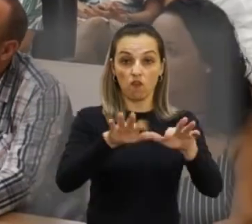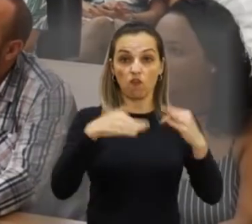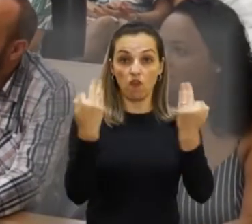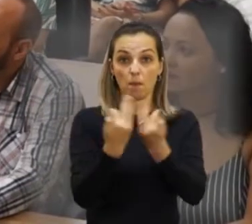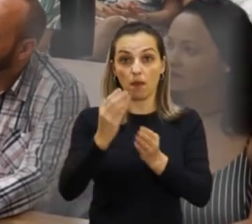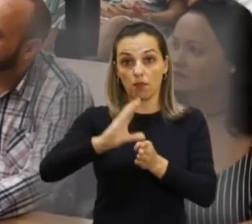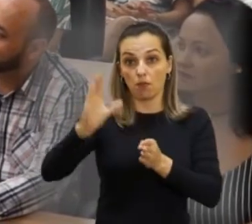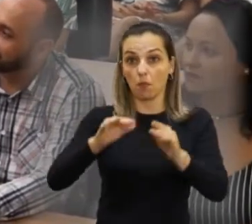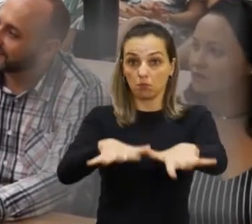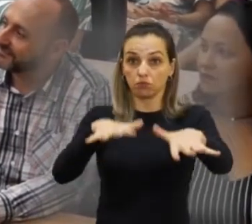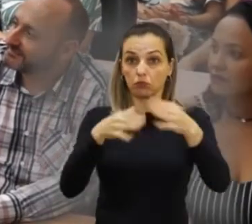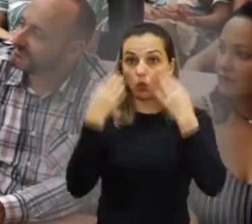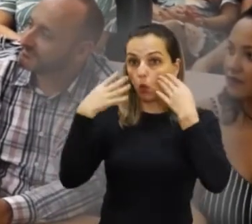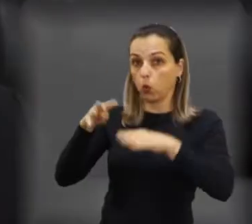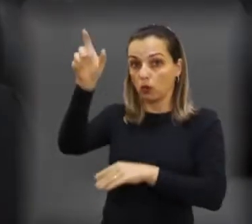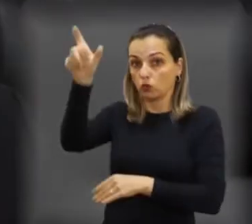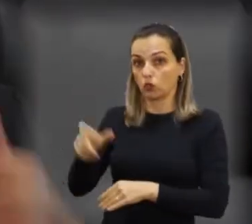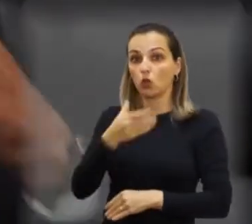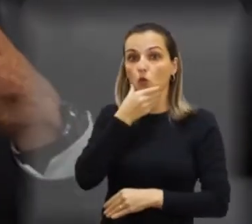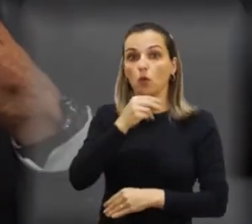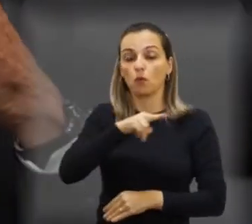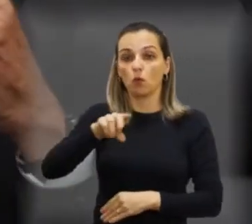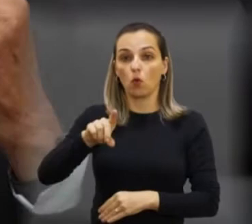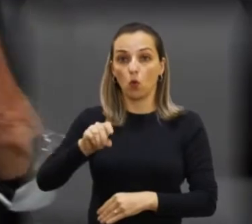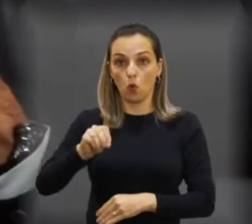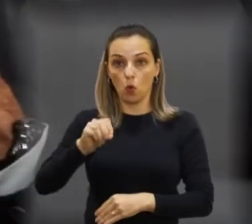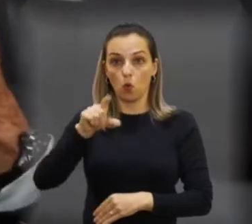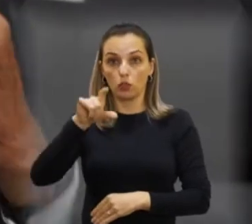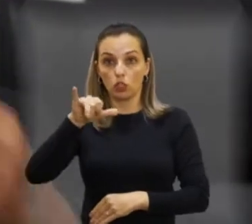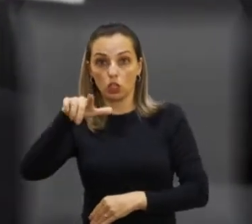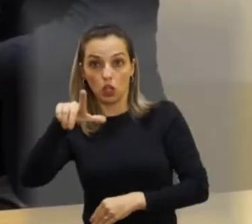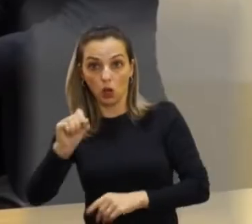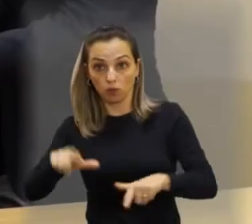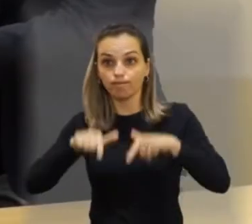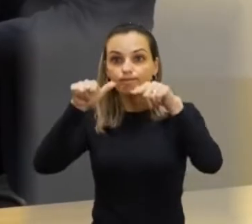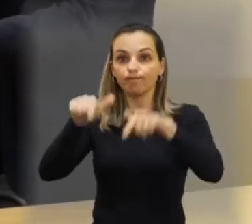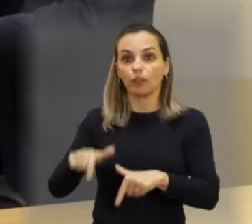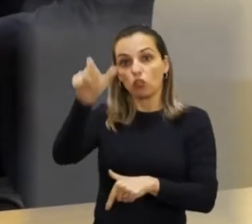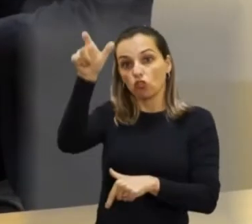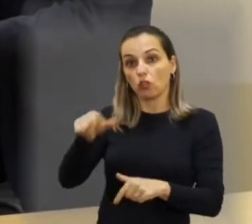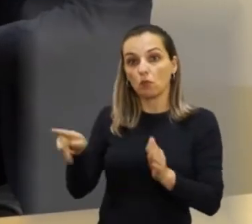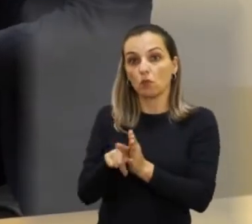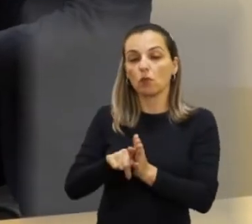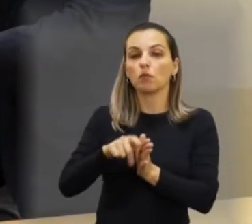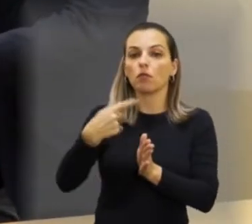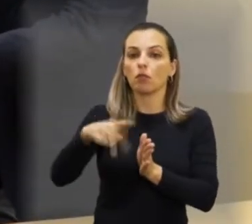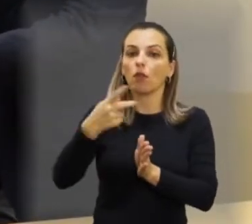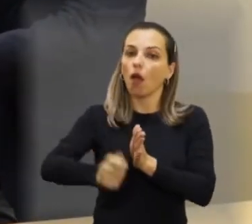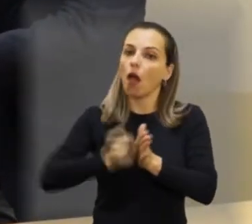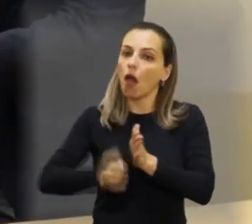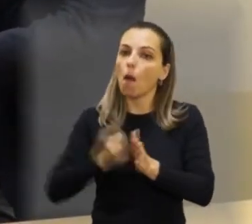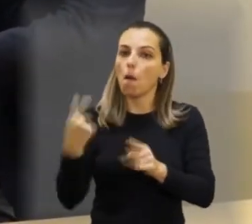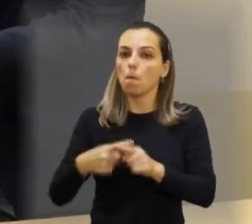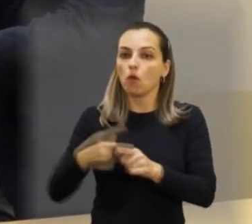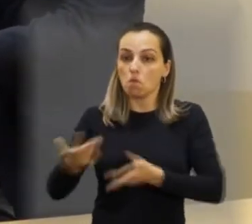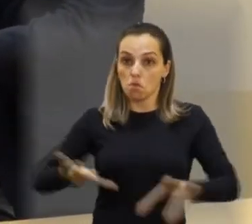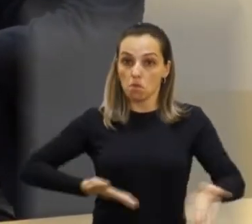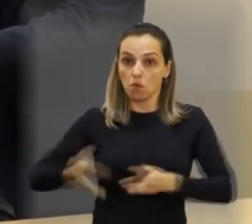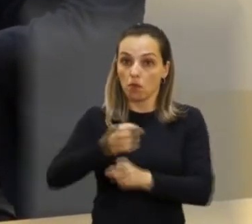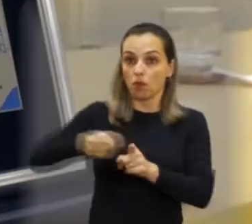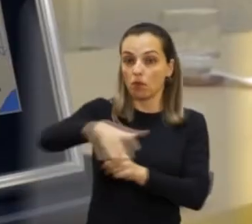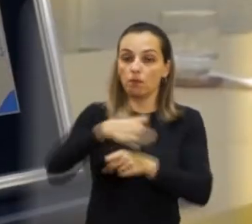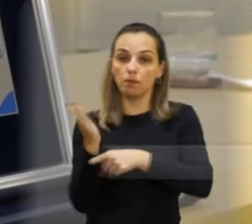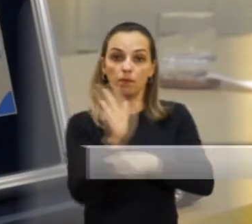colegas e familiares, o missionário Odilo Rios recebeu o título de Cidadão Araraquarense pelos serviços